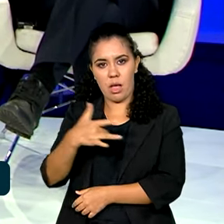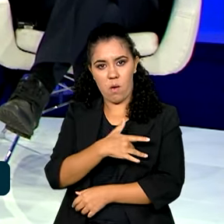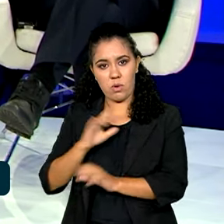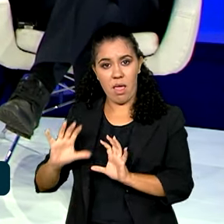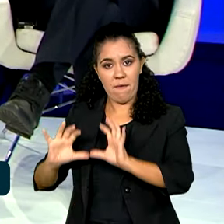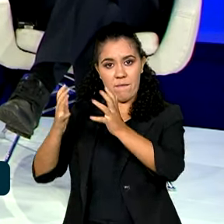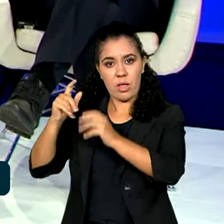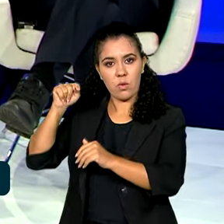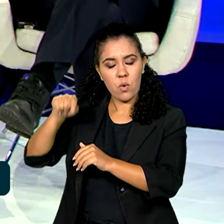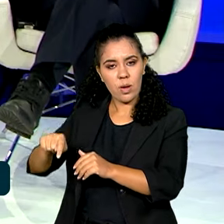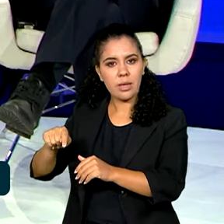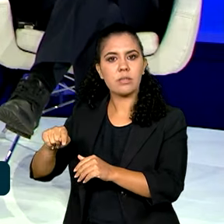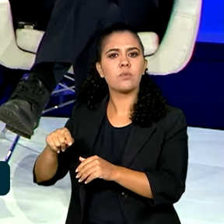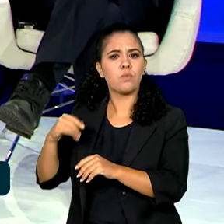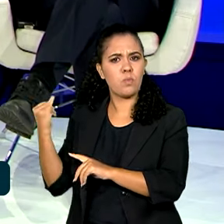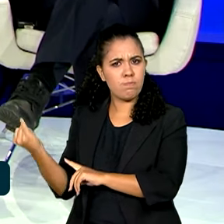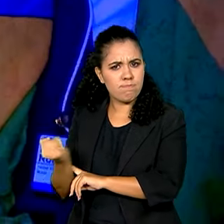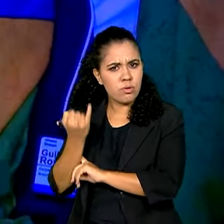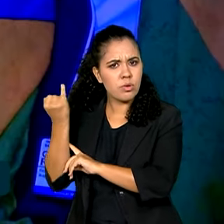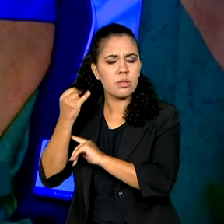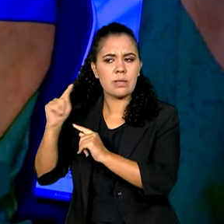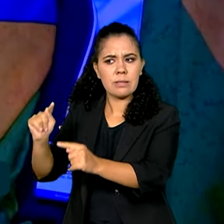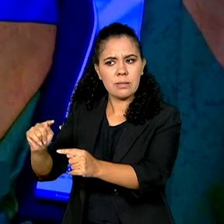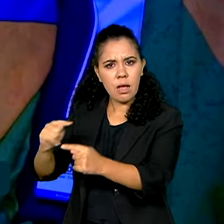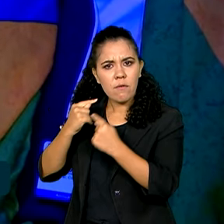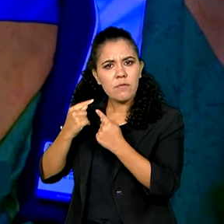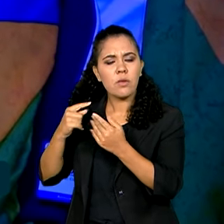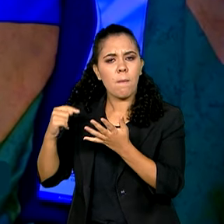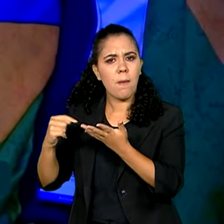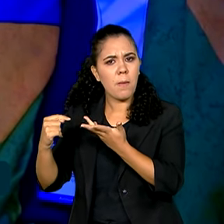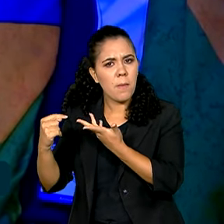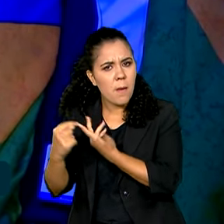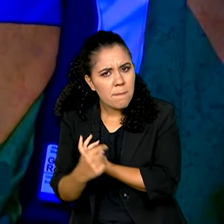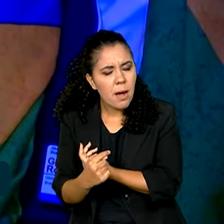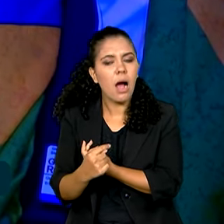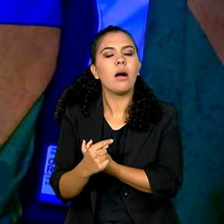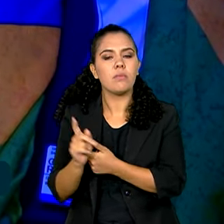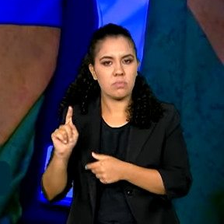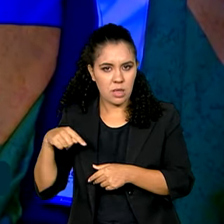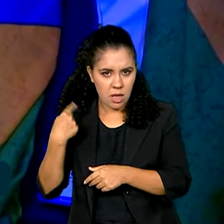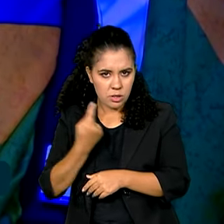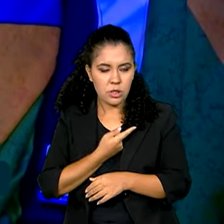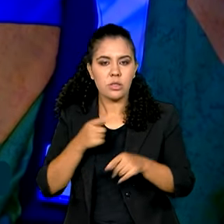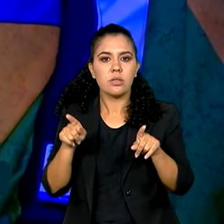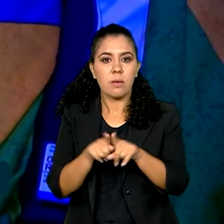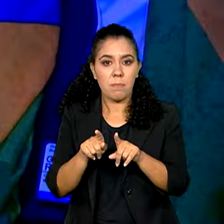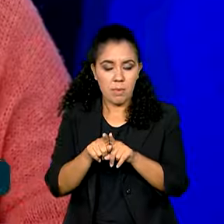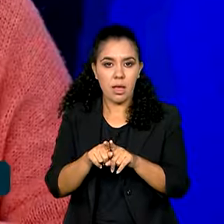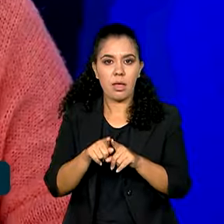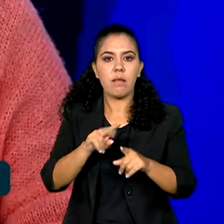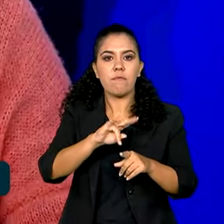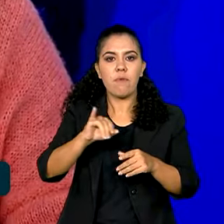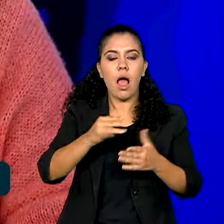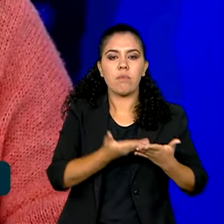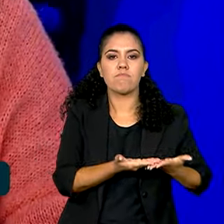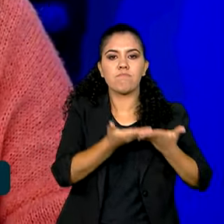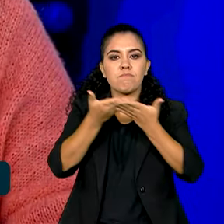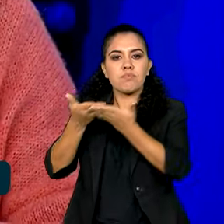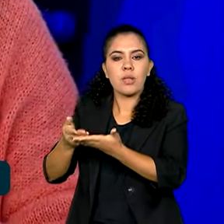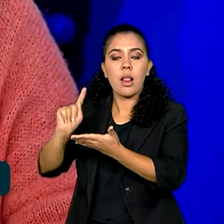rico, muito desafiador de ideias, e levaremos à próxima Assembleia a